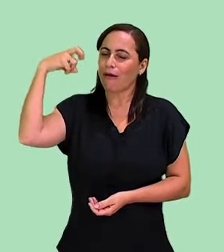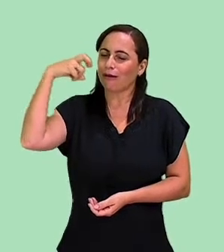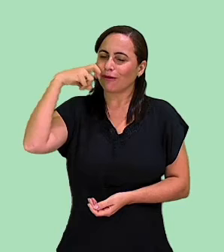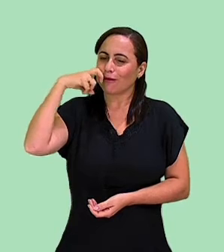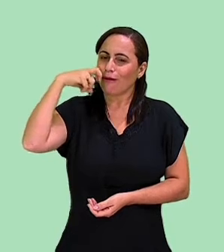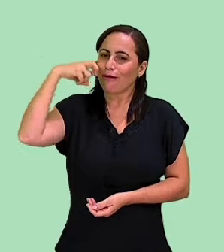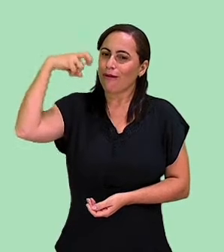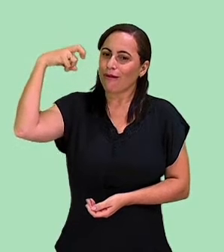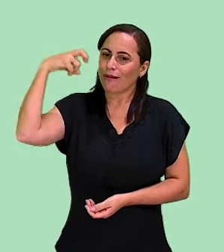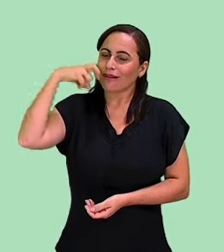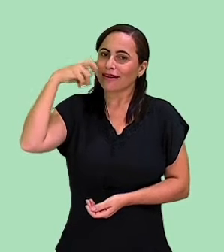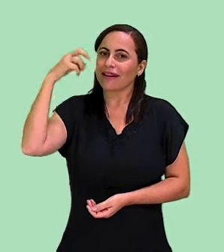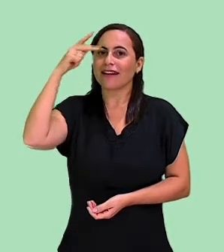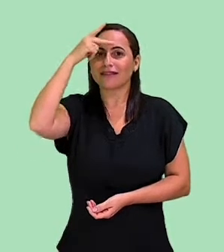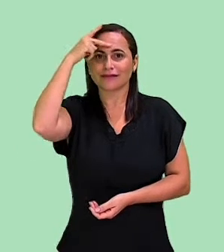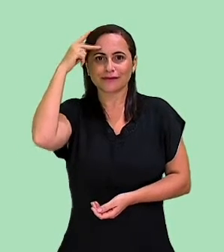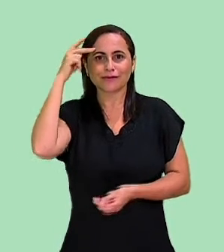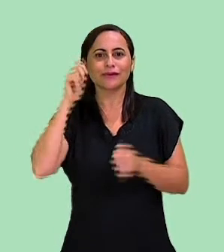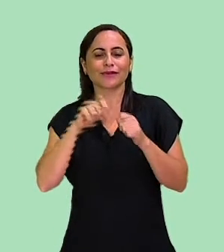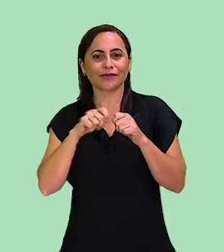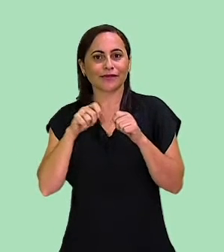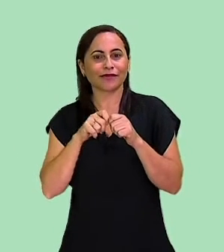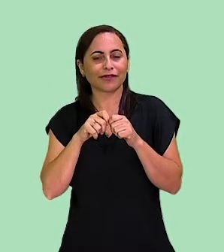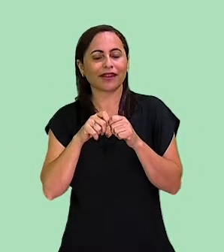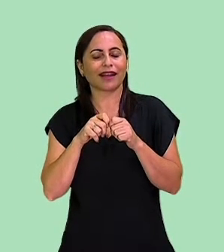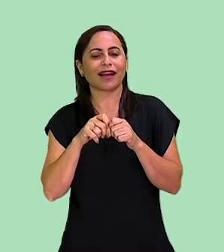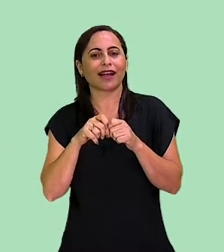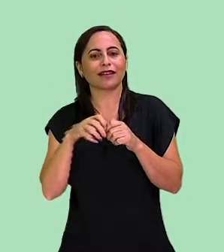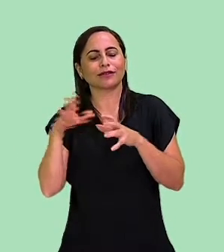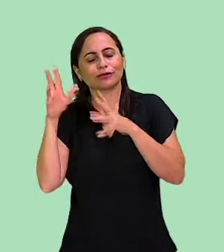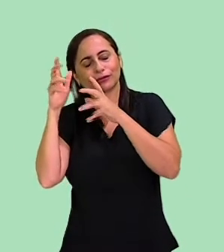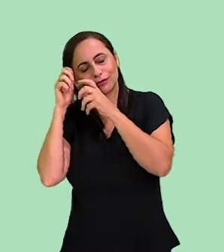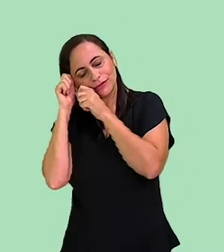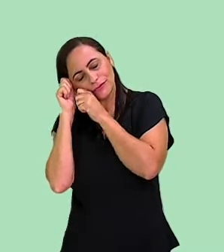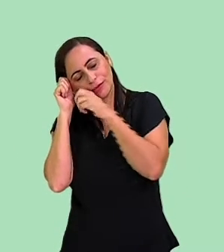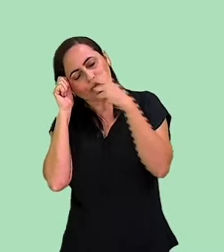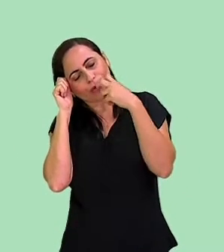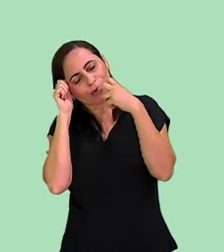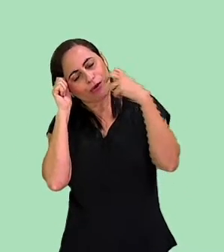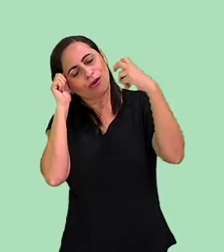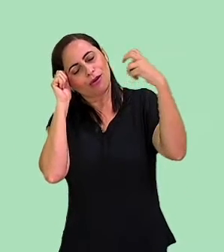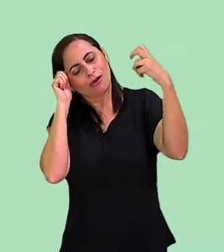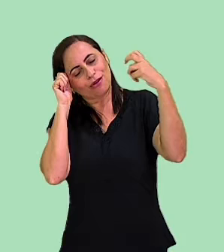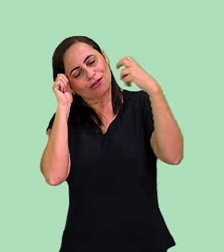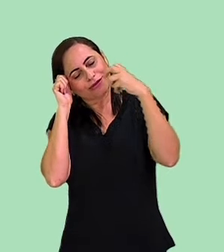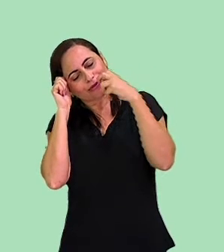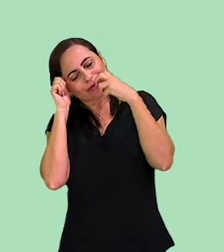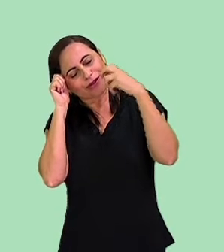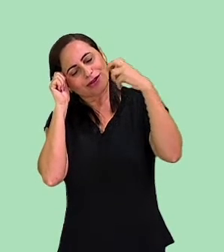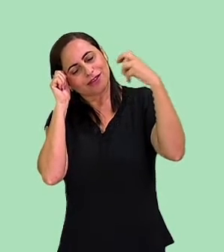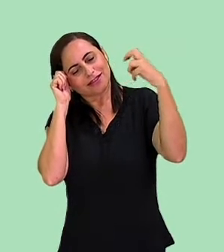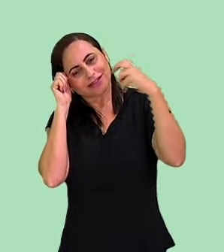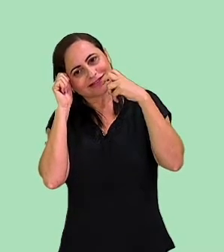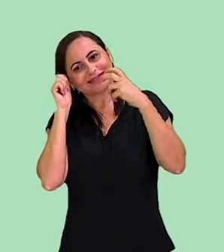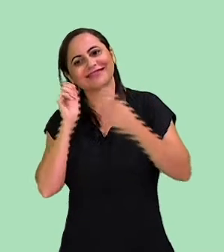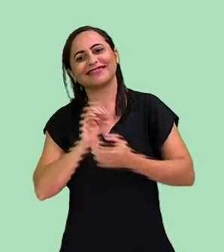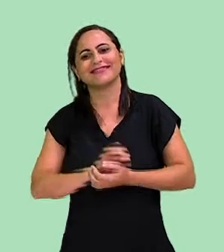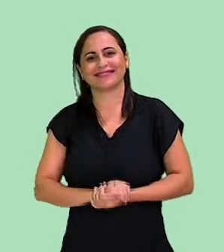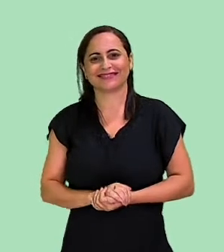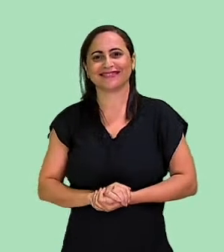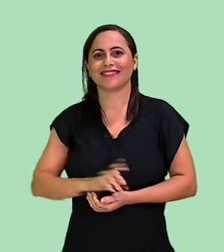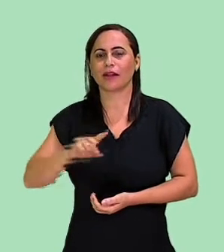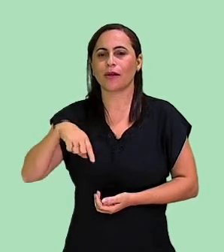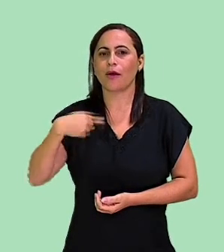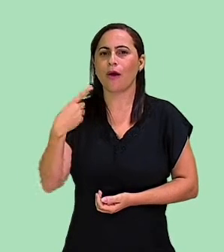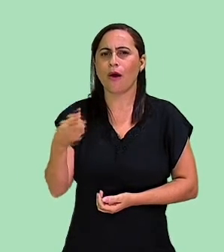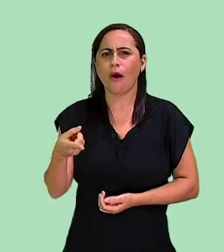pessoas fazem quando estão dormindo. É o som de roncar. Vamos ver o